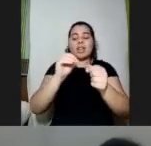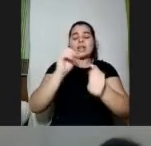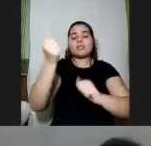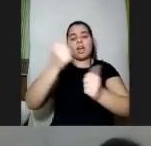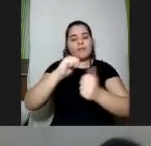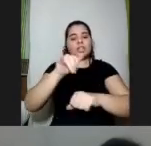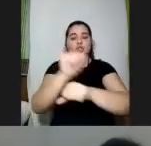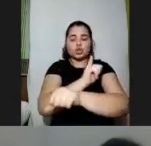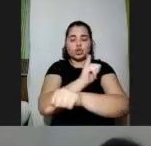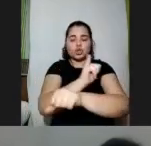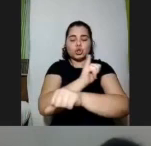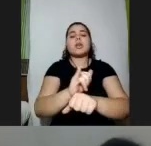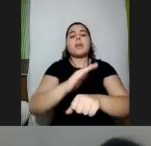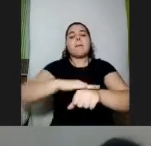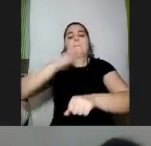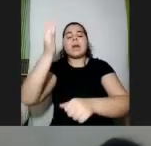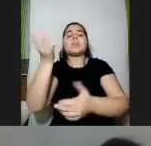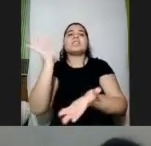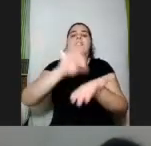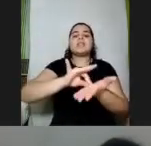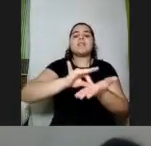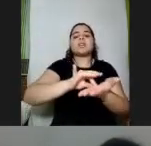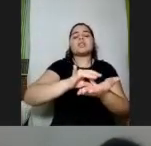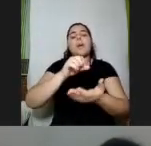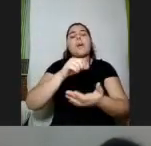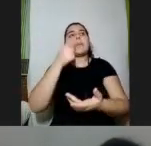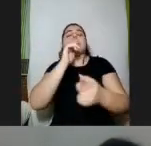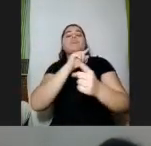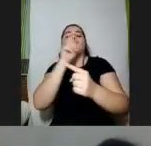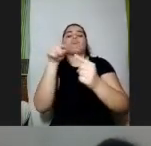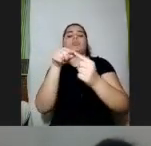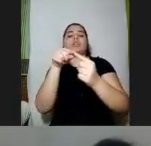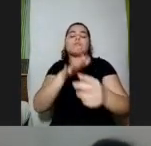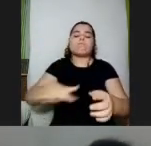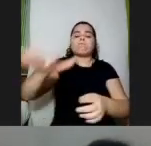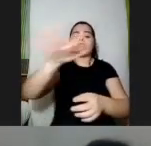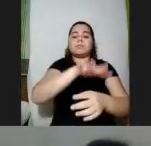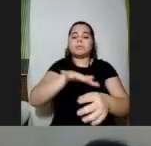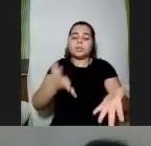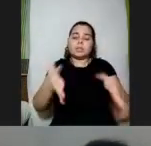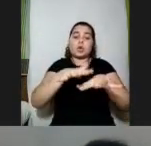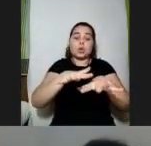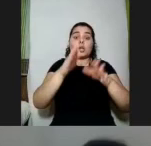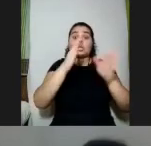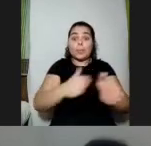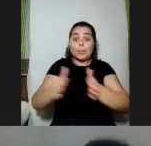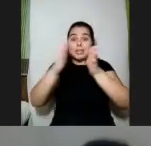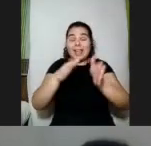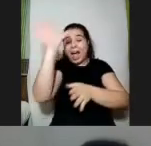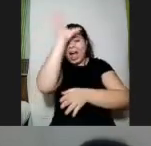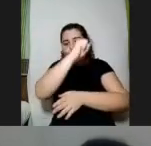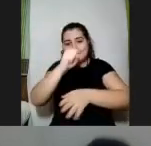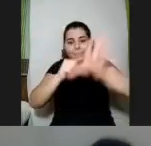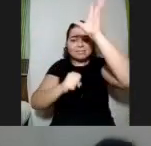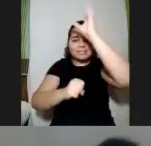avaliação que sejam mais significativas para que todos a gente possa incluir de fato todos no processo aprendendo porque estava